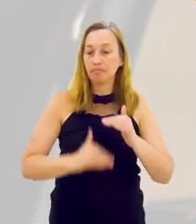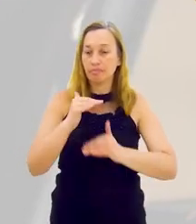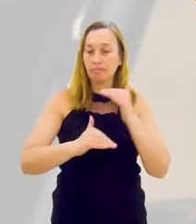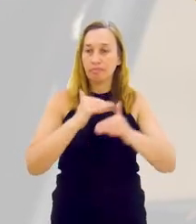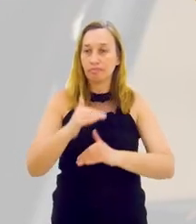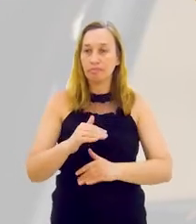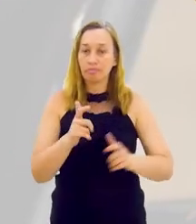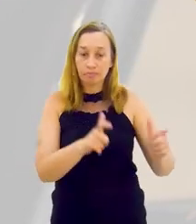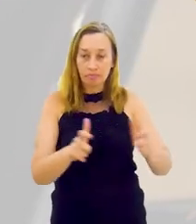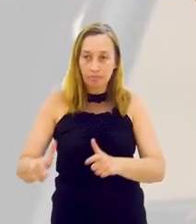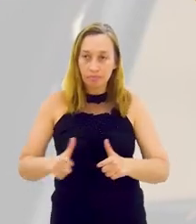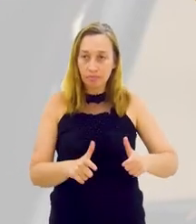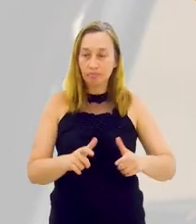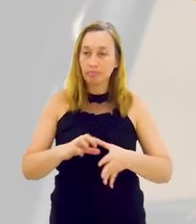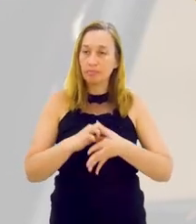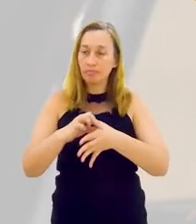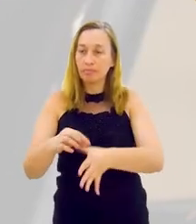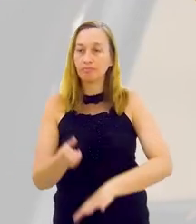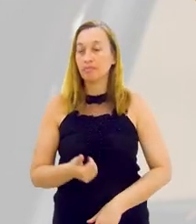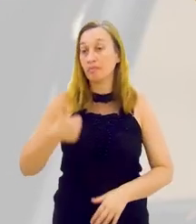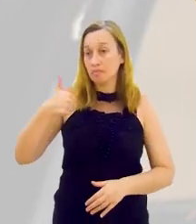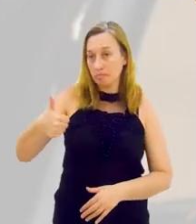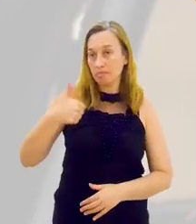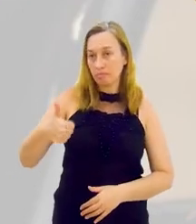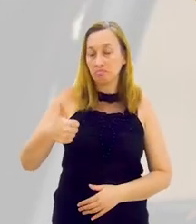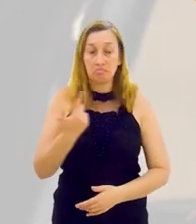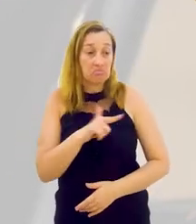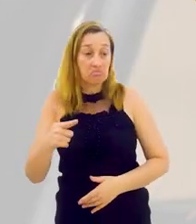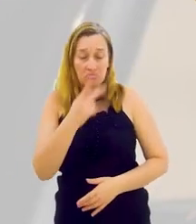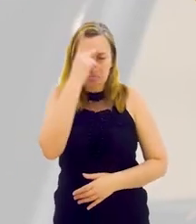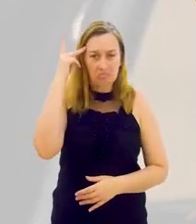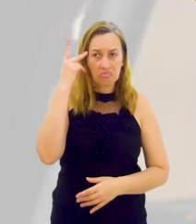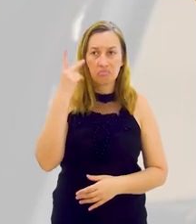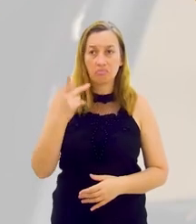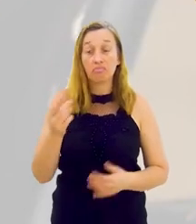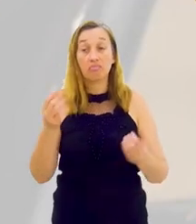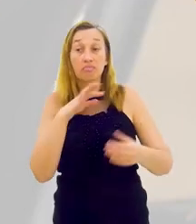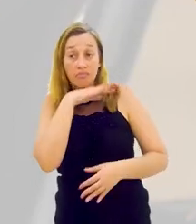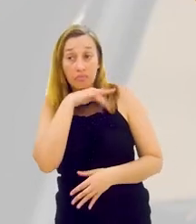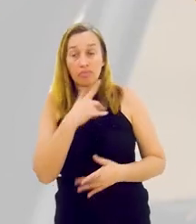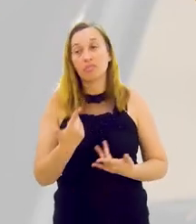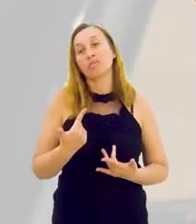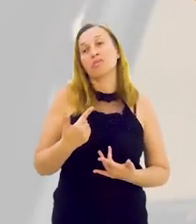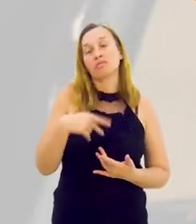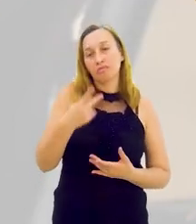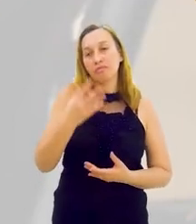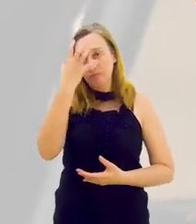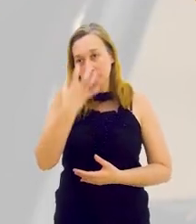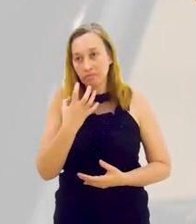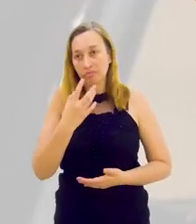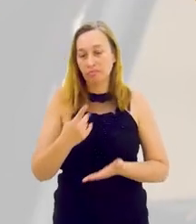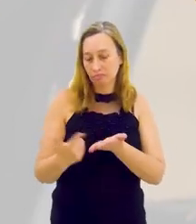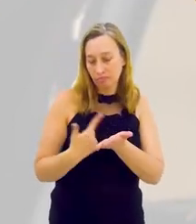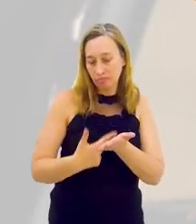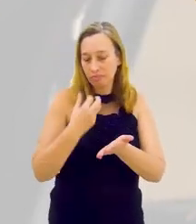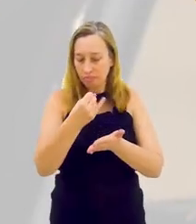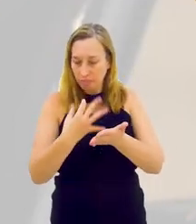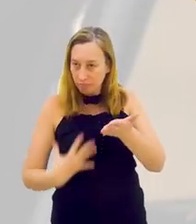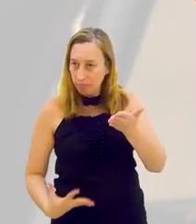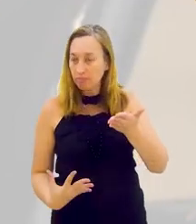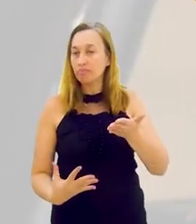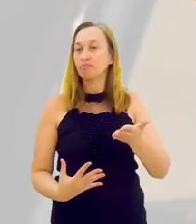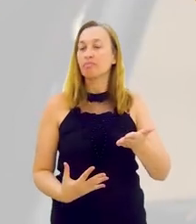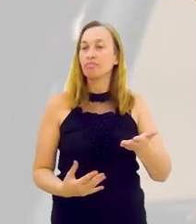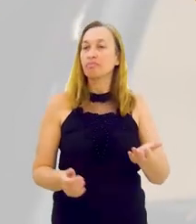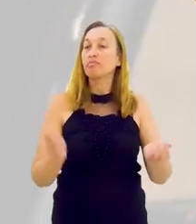Esses CPFs devem ser identificados no desenvolvimento regional. Lideranças positivas. Se não tiverem essas pessoas, não vai funcionar. Eu sou